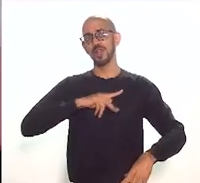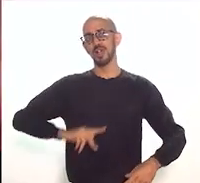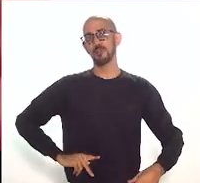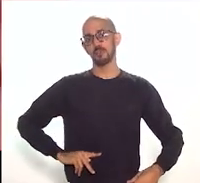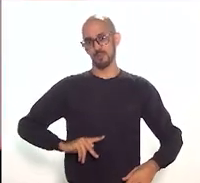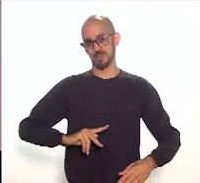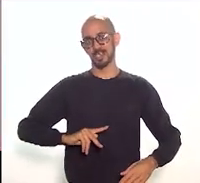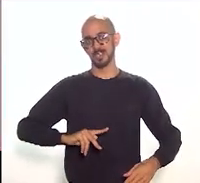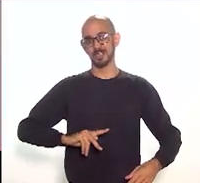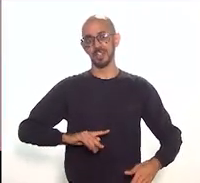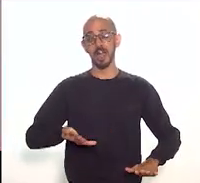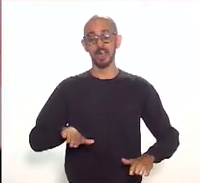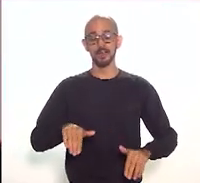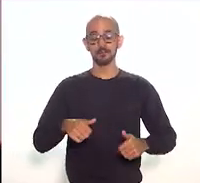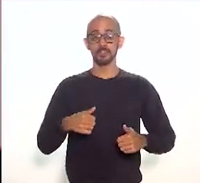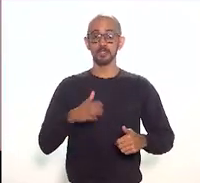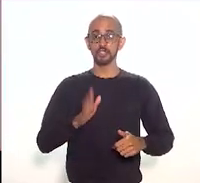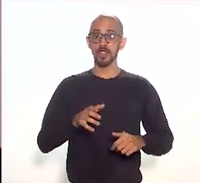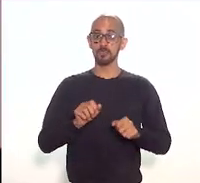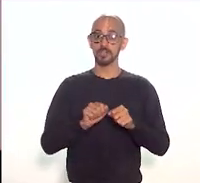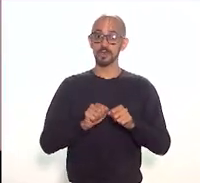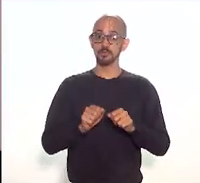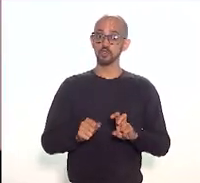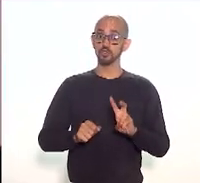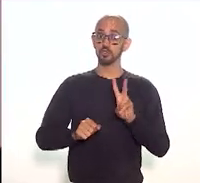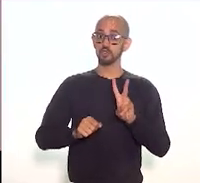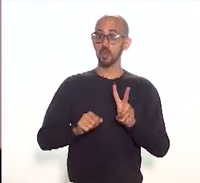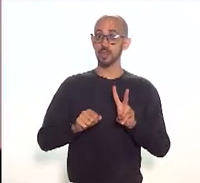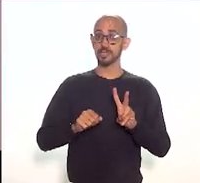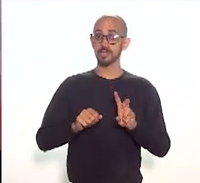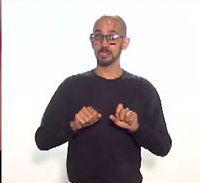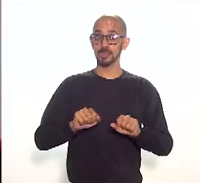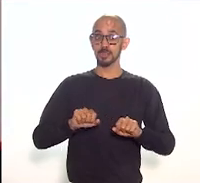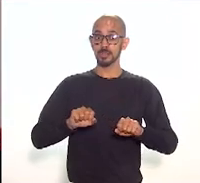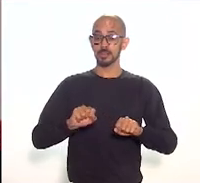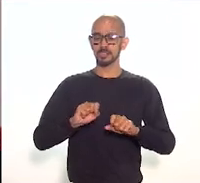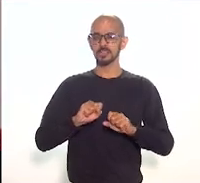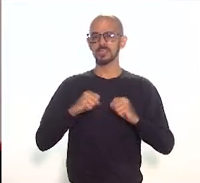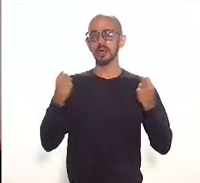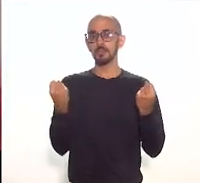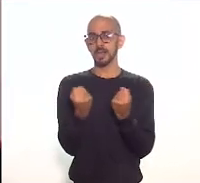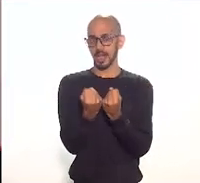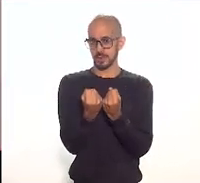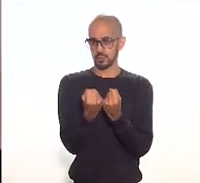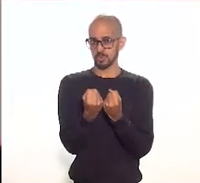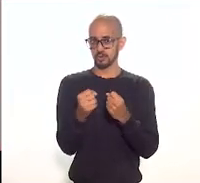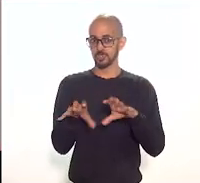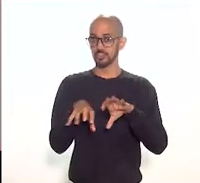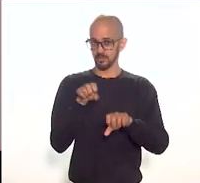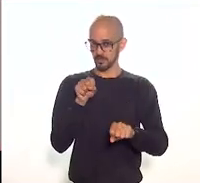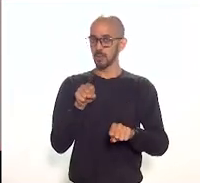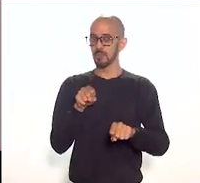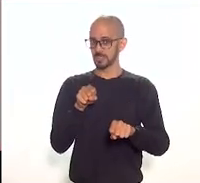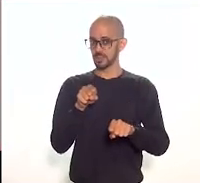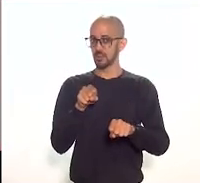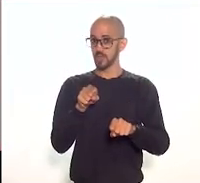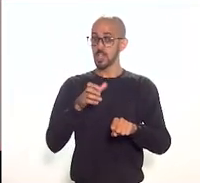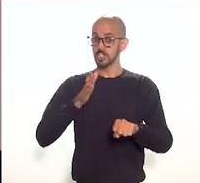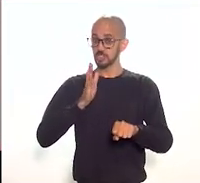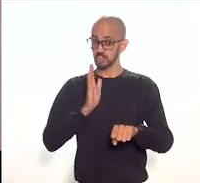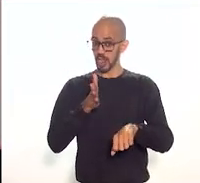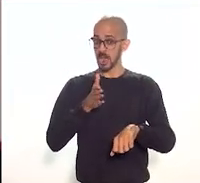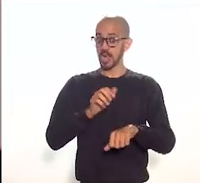seminários de preparação de formação o último em 2019 inclusive foi um seminário que